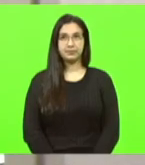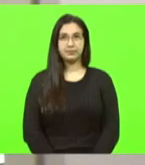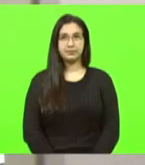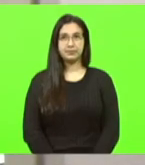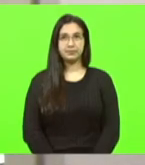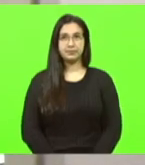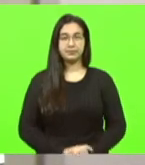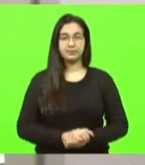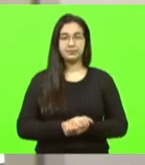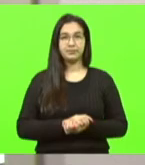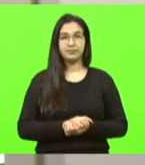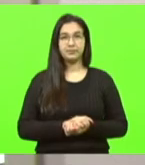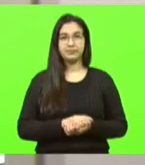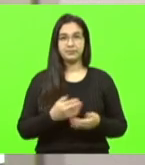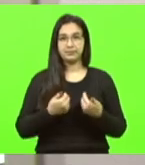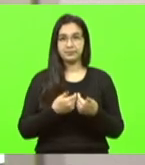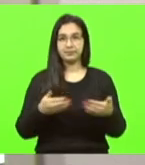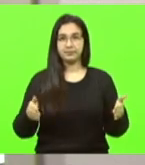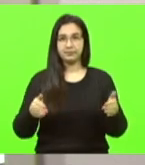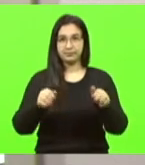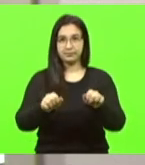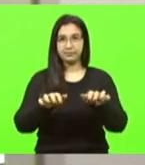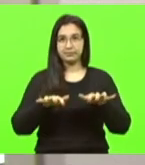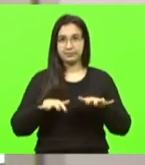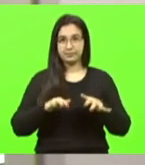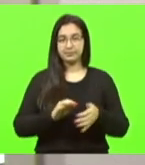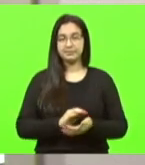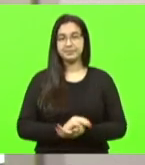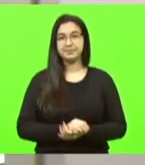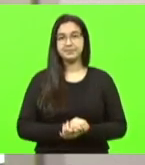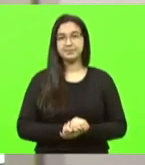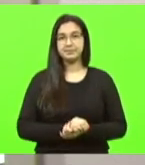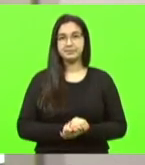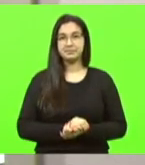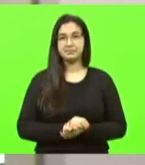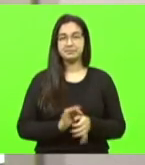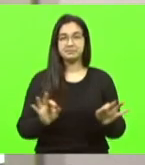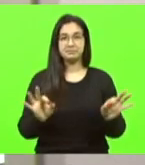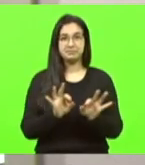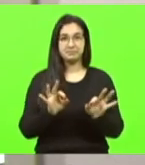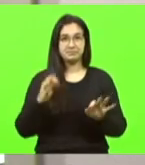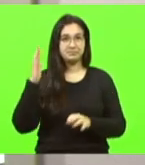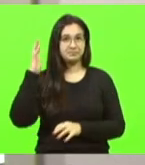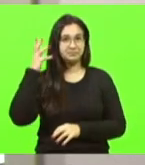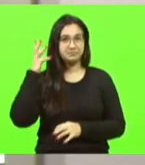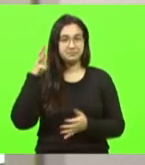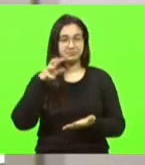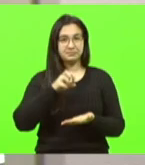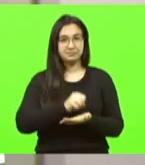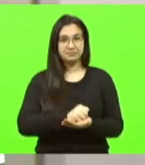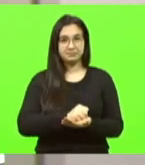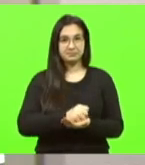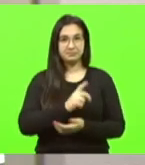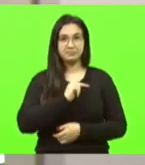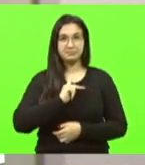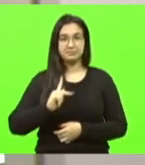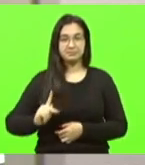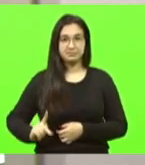está reaberta a sessão não havendo novos oradores inscritos